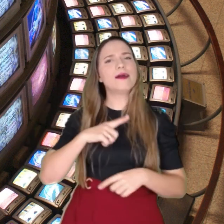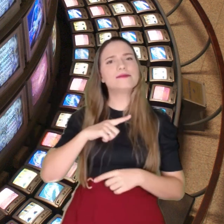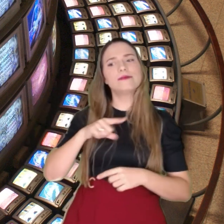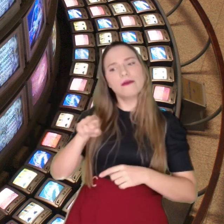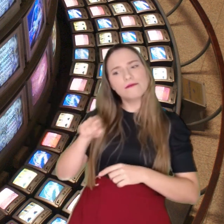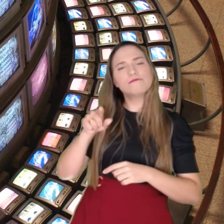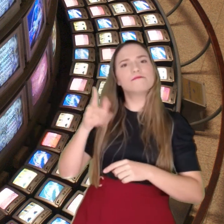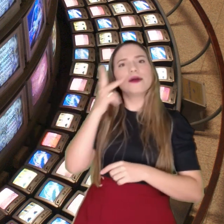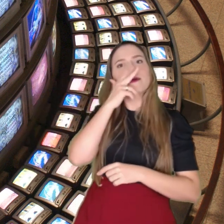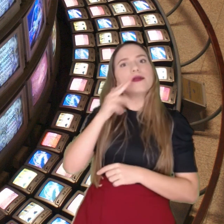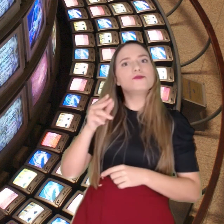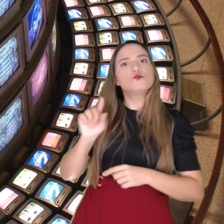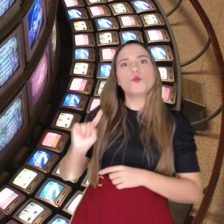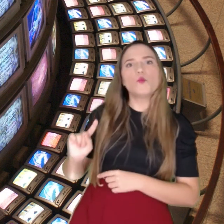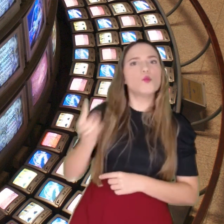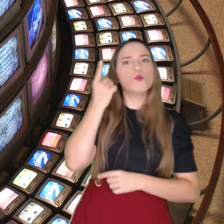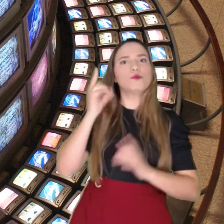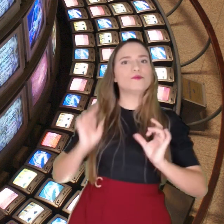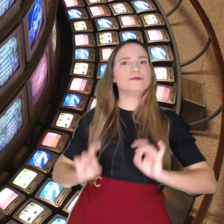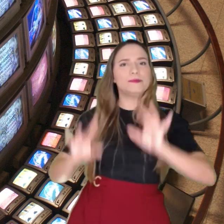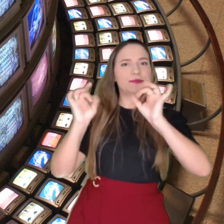criar uma estética única.